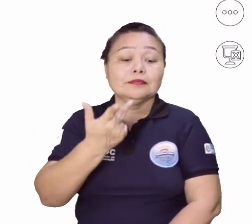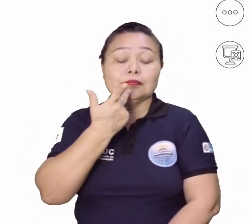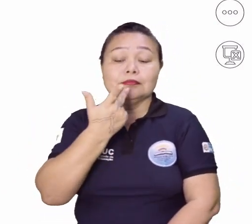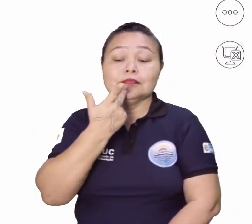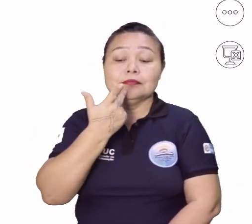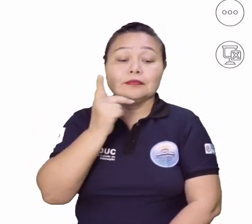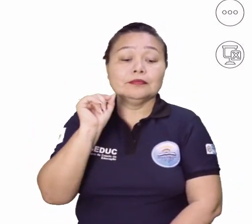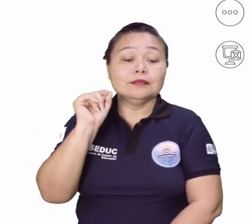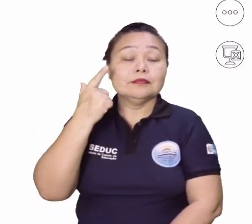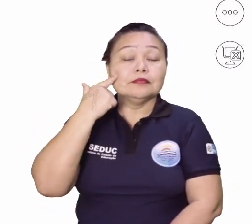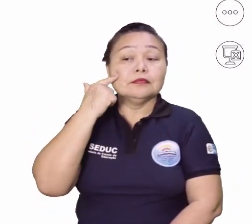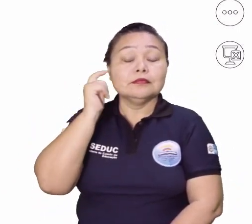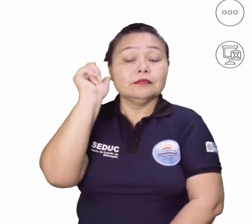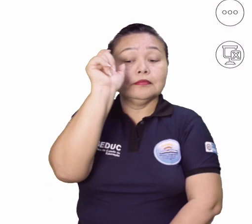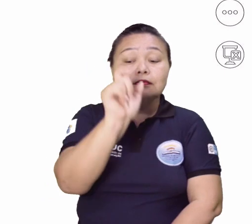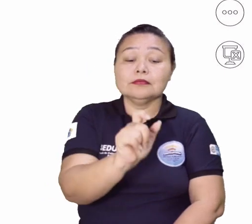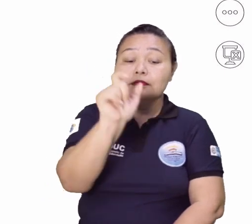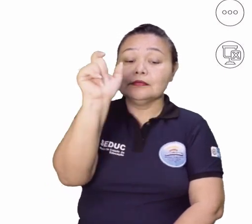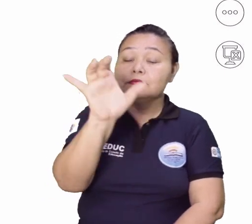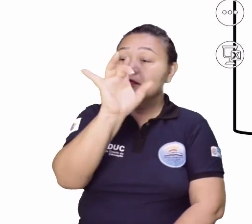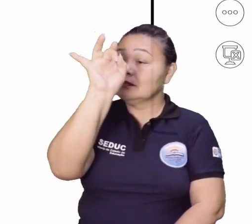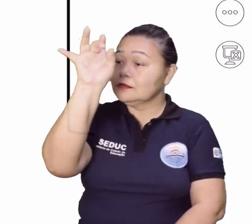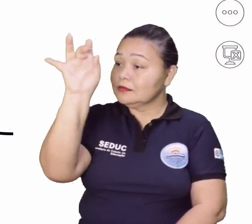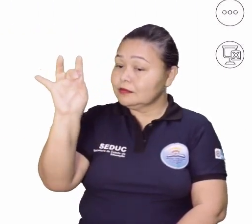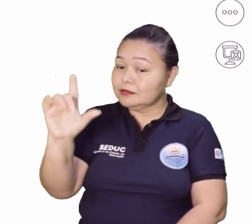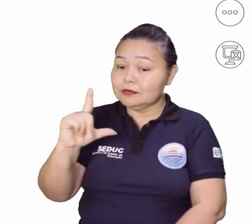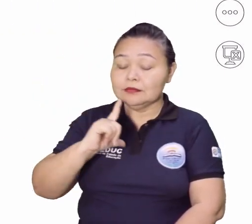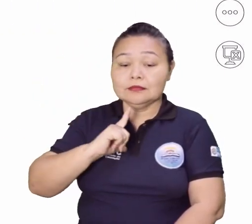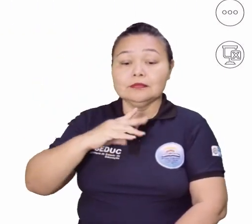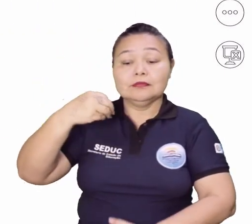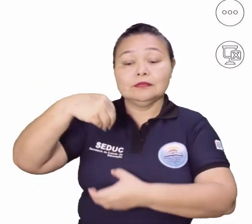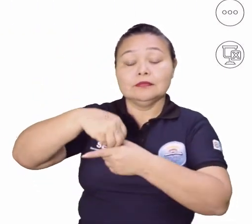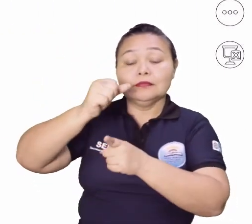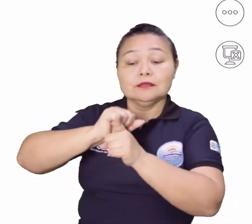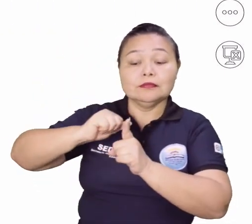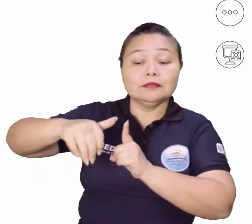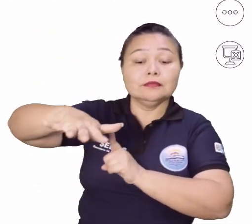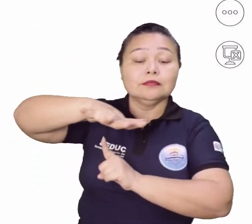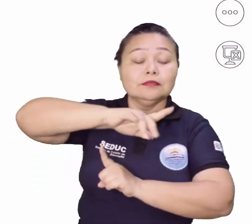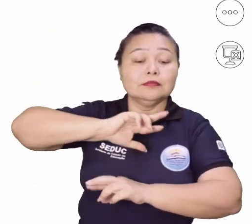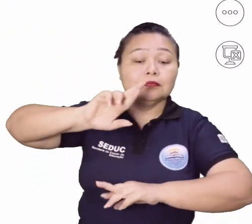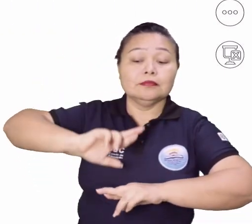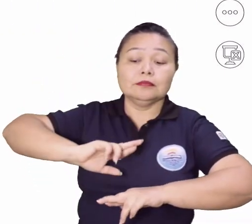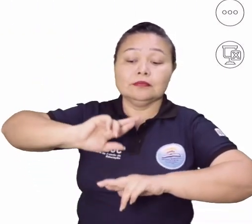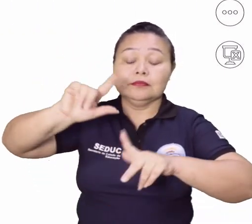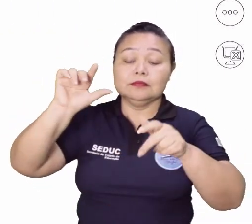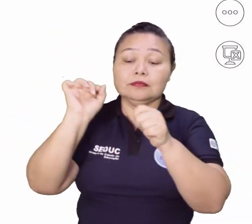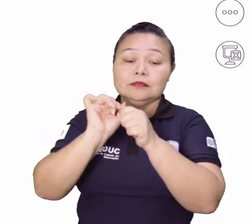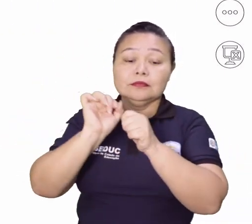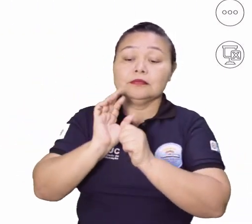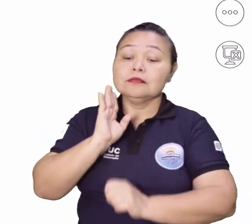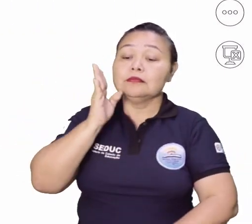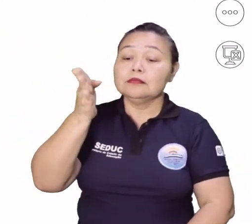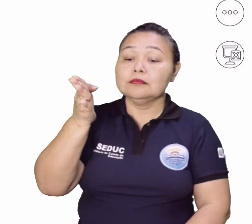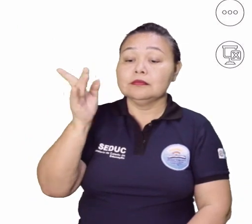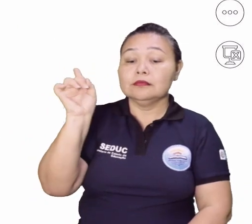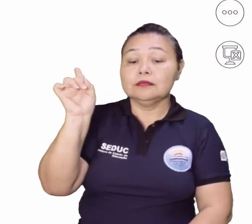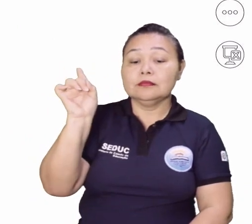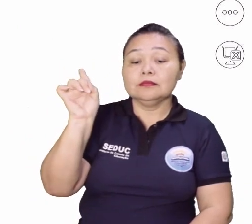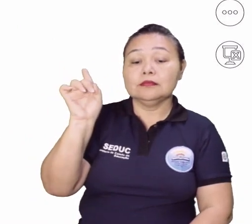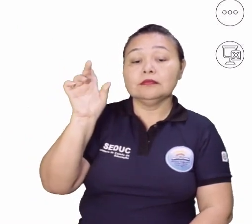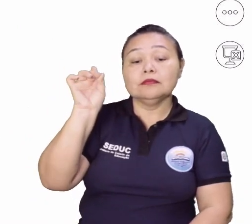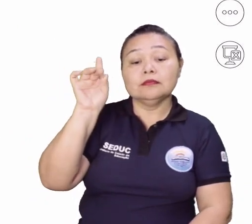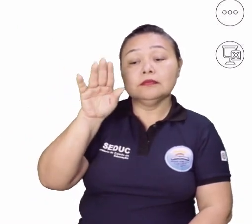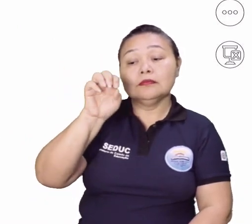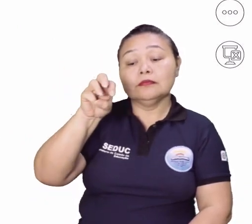a visão dos teóricos, né? Cada um dos teóricos da sociologia tem uma visão diferente sobre o trabalho. Nós falamos